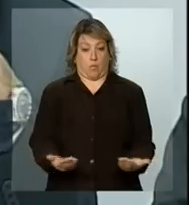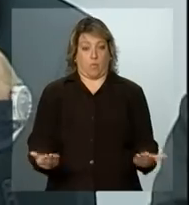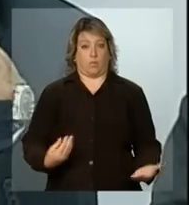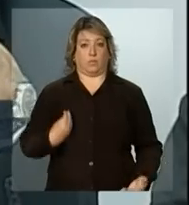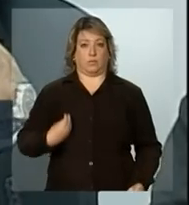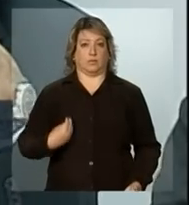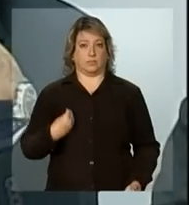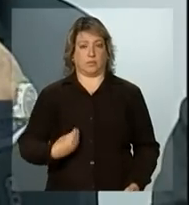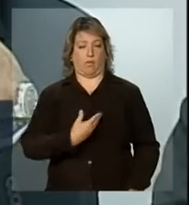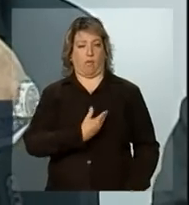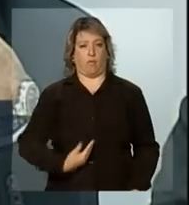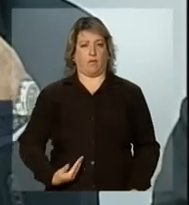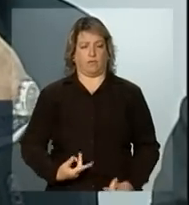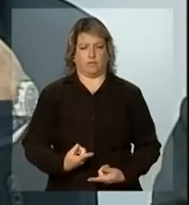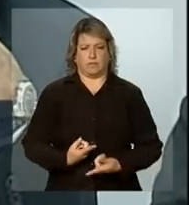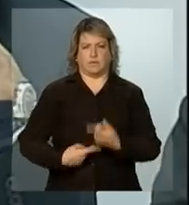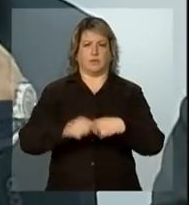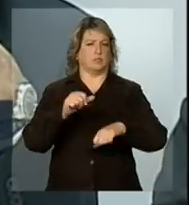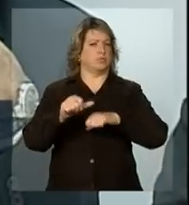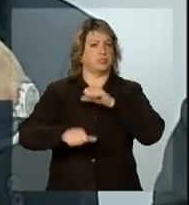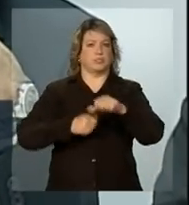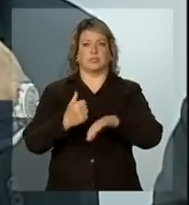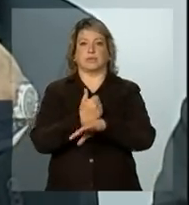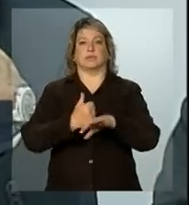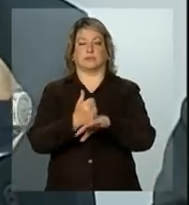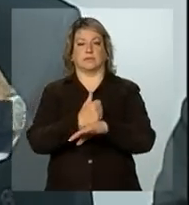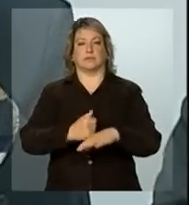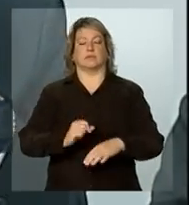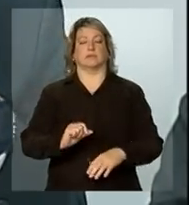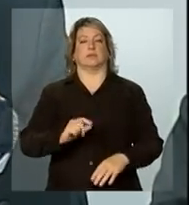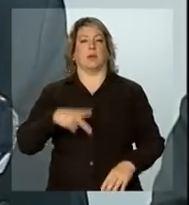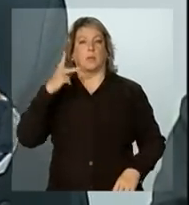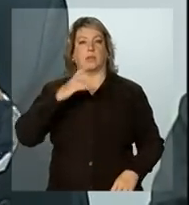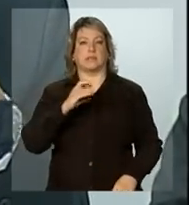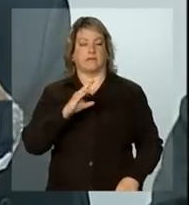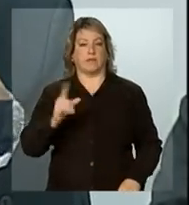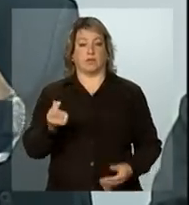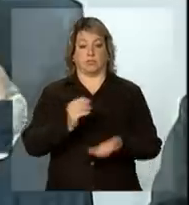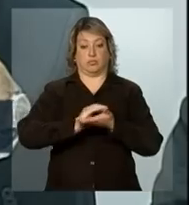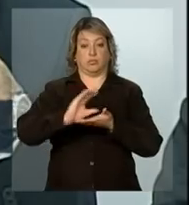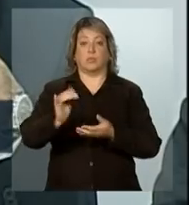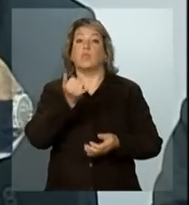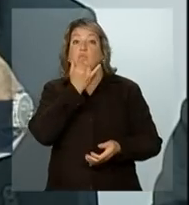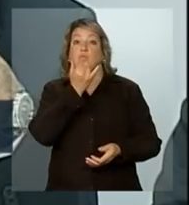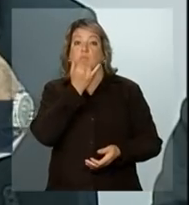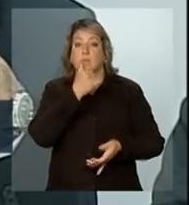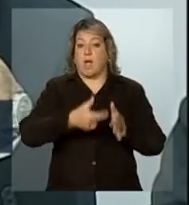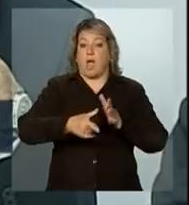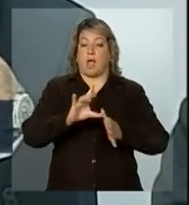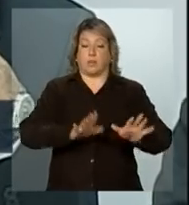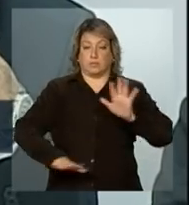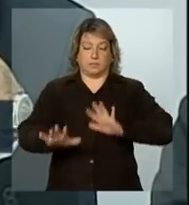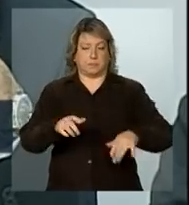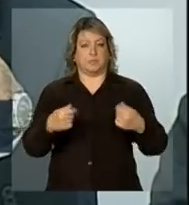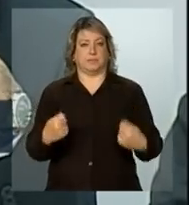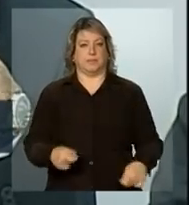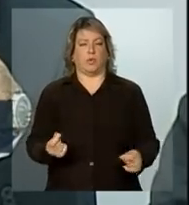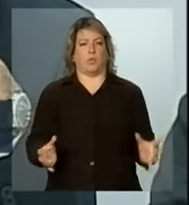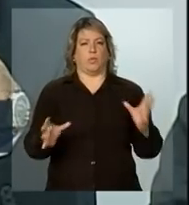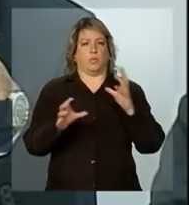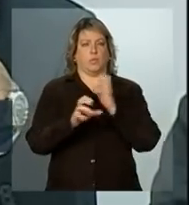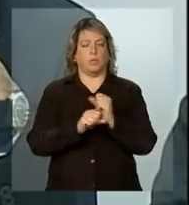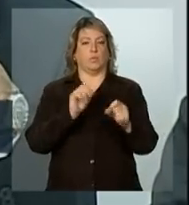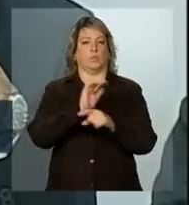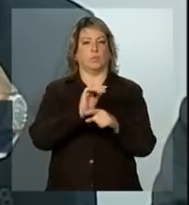de dar essa virada na política de defesa civil, investindo mais em prevenção. Então, o volume de empenhamento foi muito